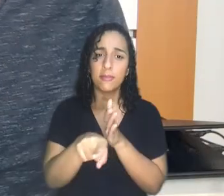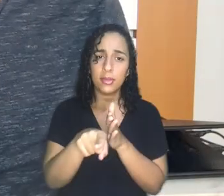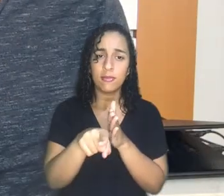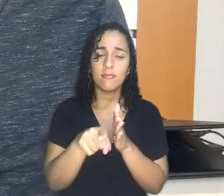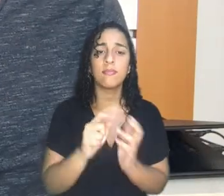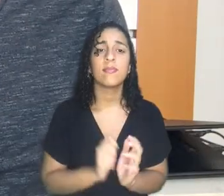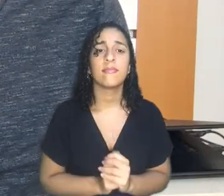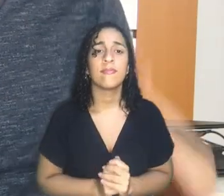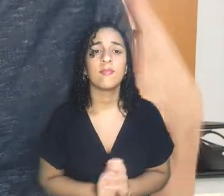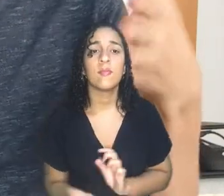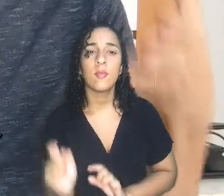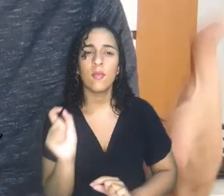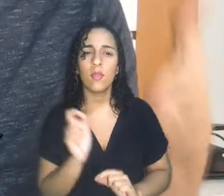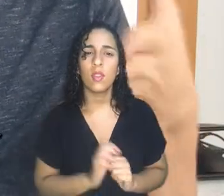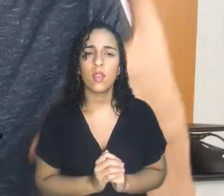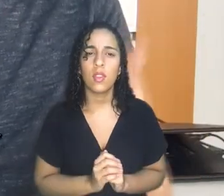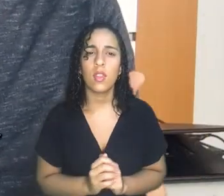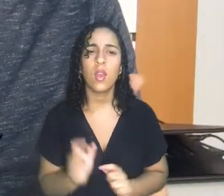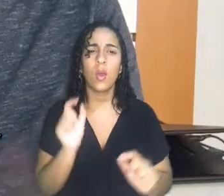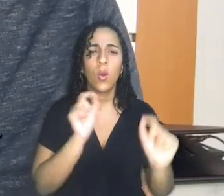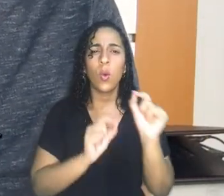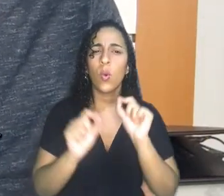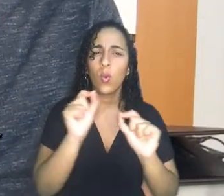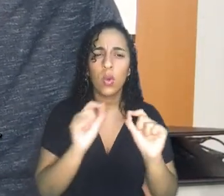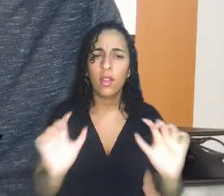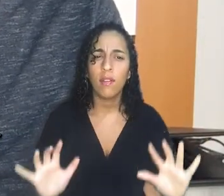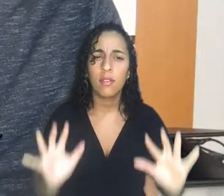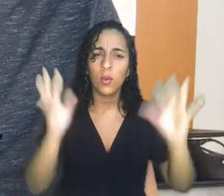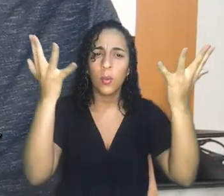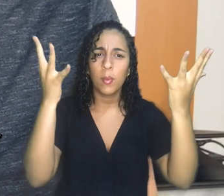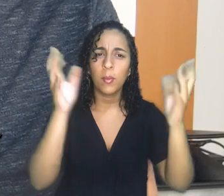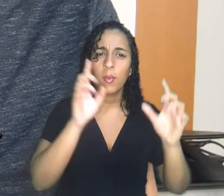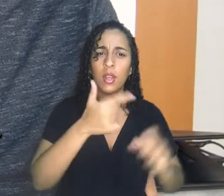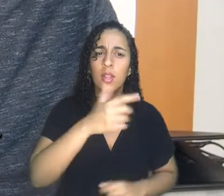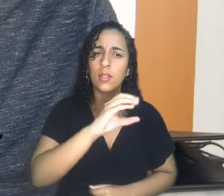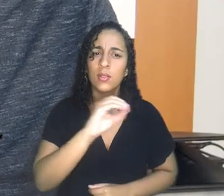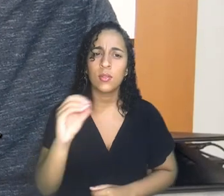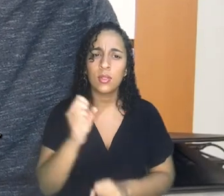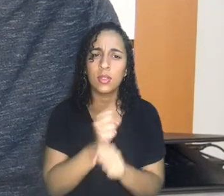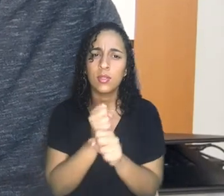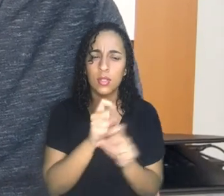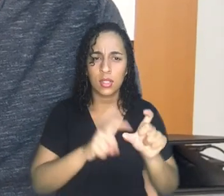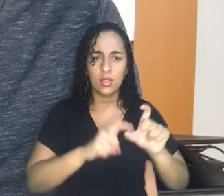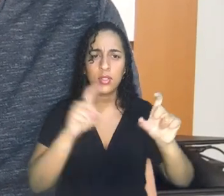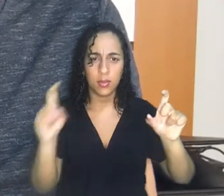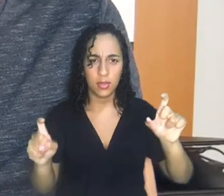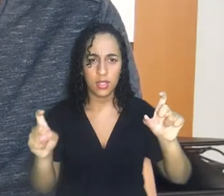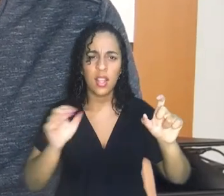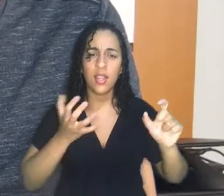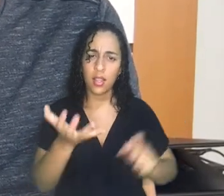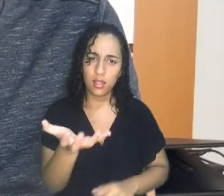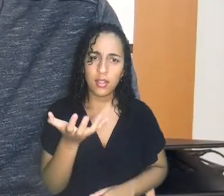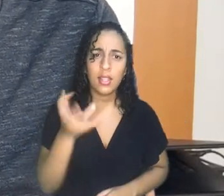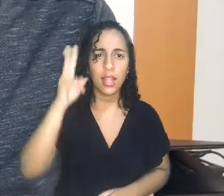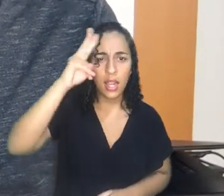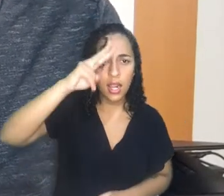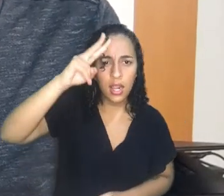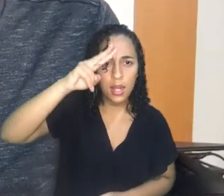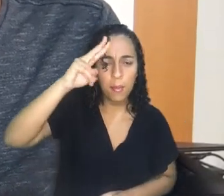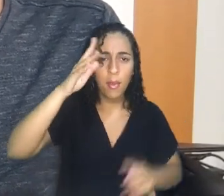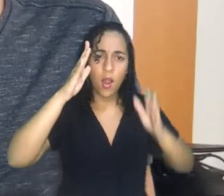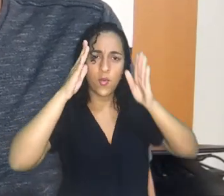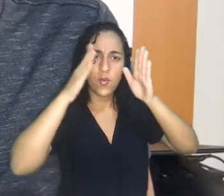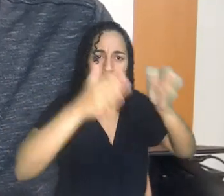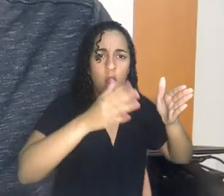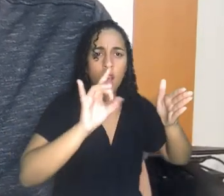fez em todos os vídeos. O que e quem nós queremos comemorar nesse 200 anos de independência? A gente quer manter essa lembrança